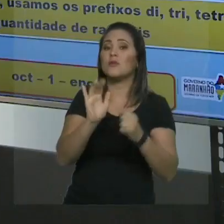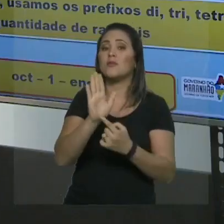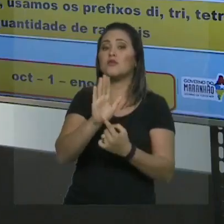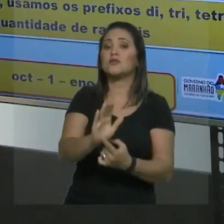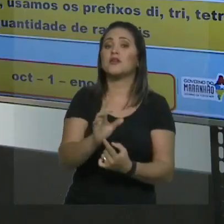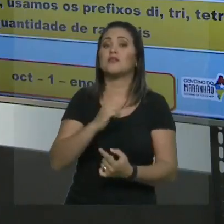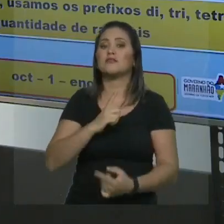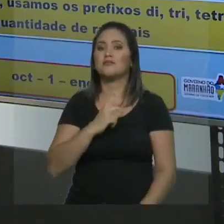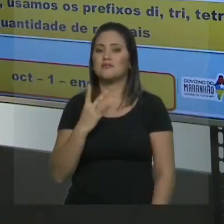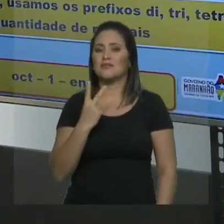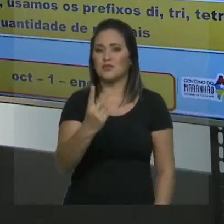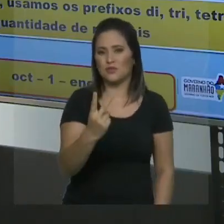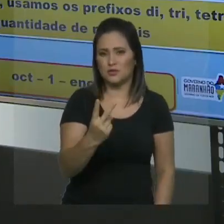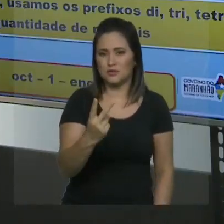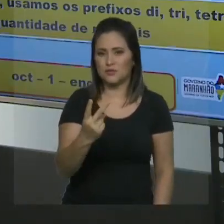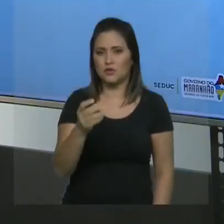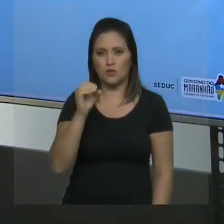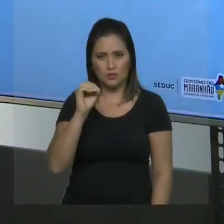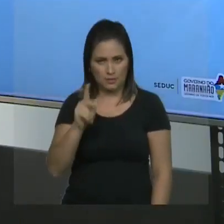Vamos para outro exemplo?